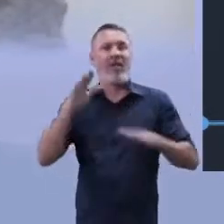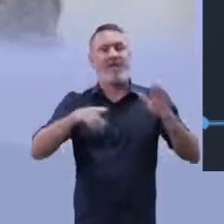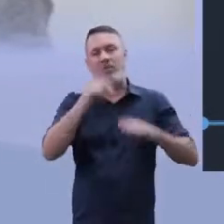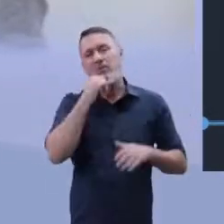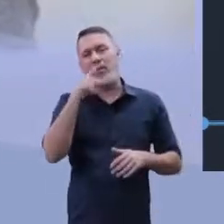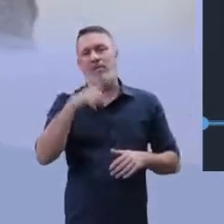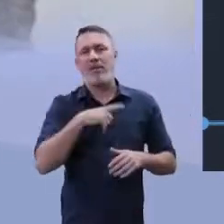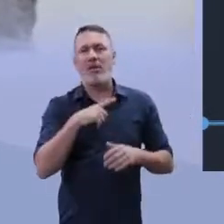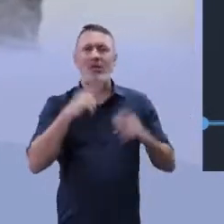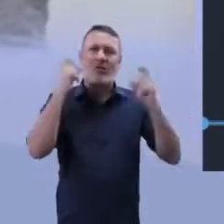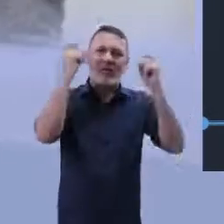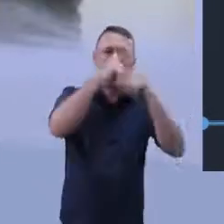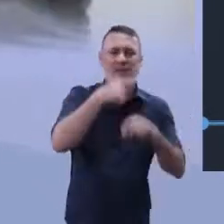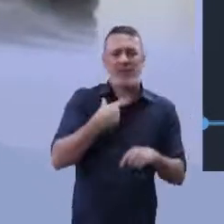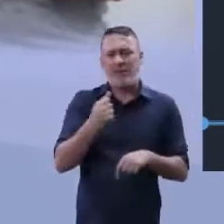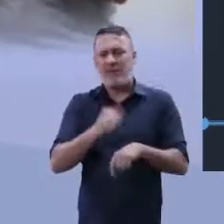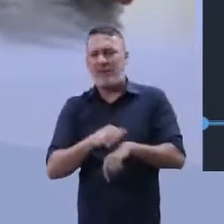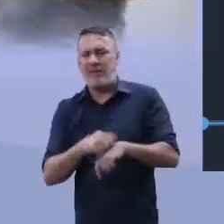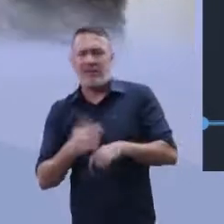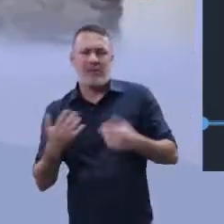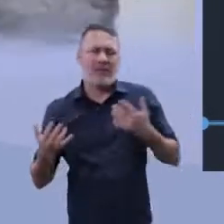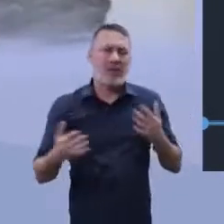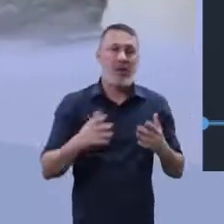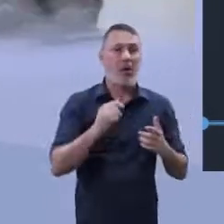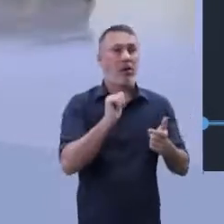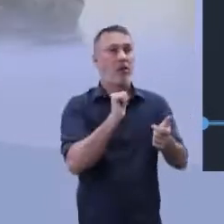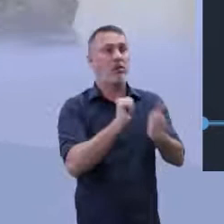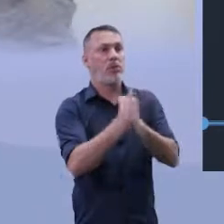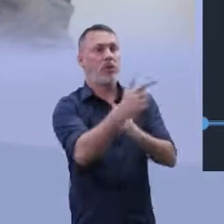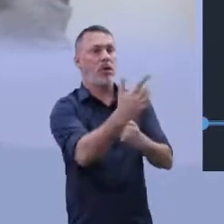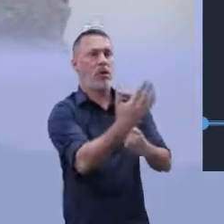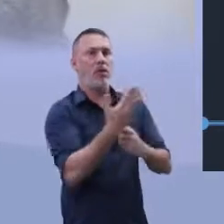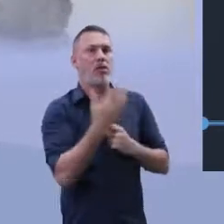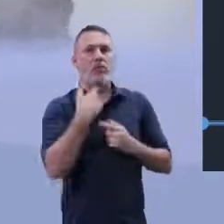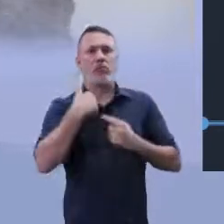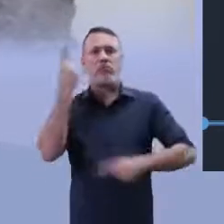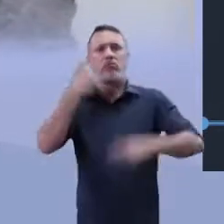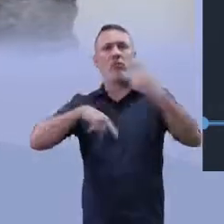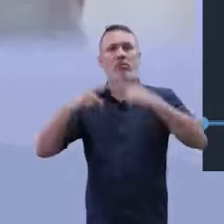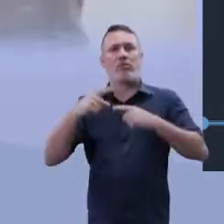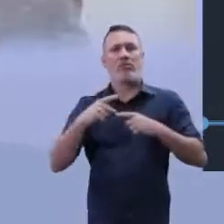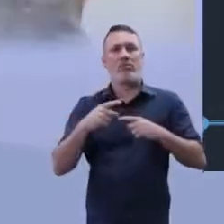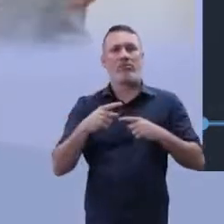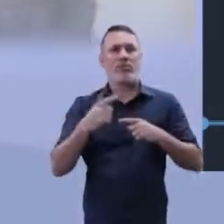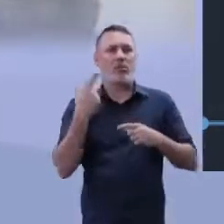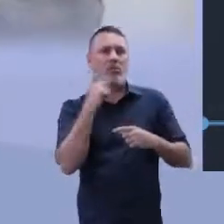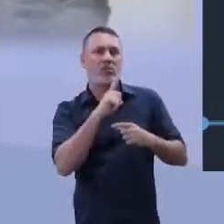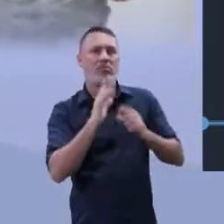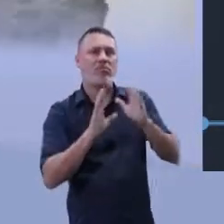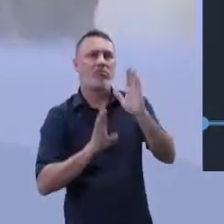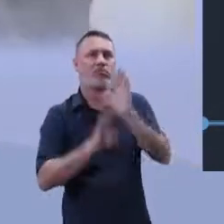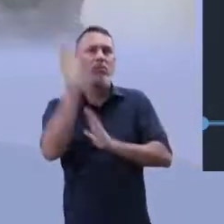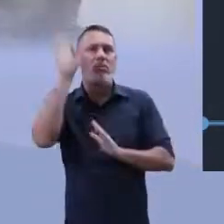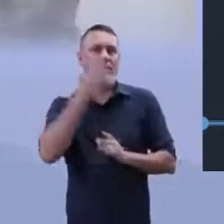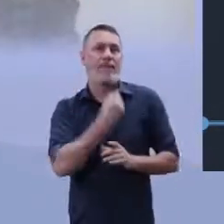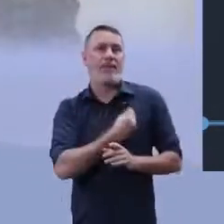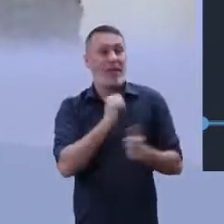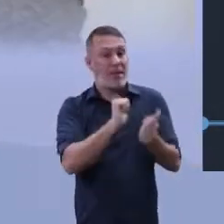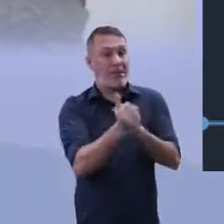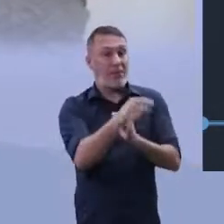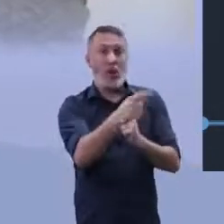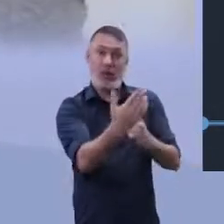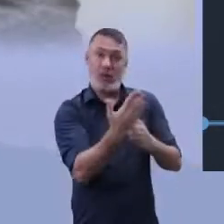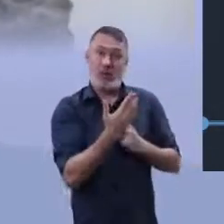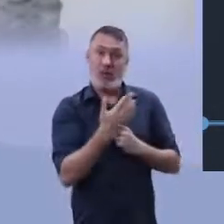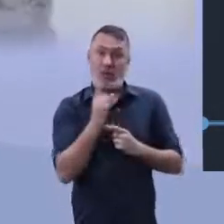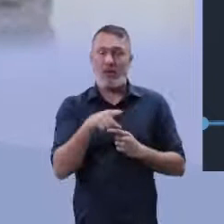Às vezes você está aqui, você tem dificuldade financeira, mas o próprio esporte vai te auxiliar nisso aí. Então o próprio esporte vai te auxiliar nisso